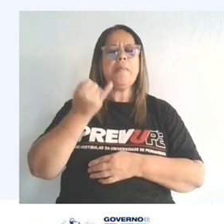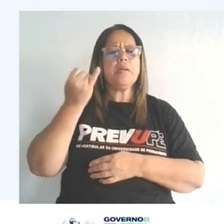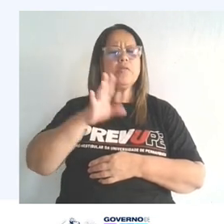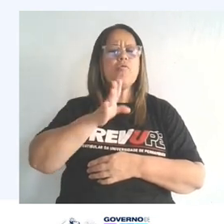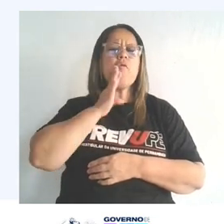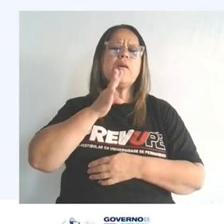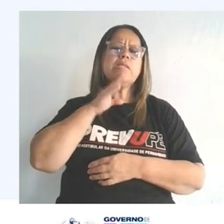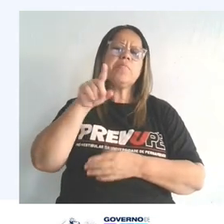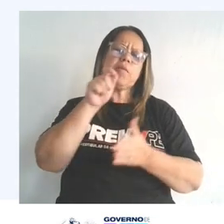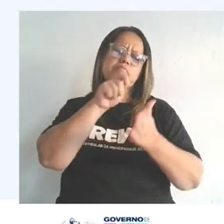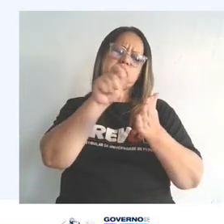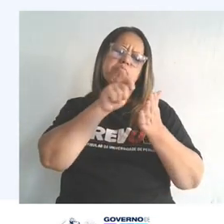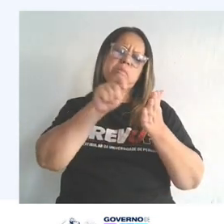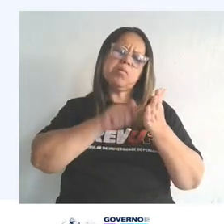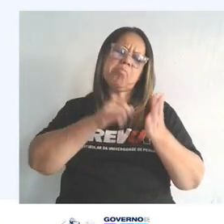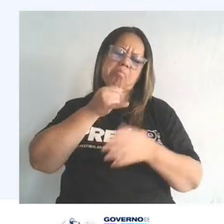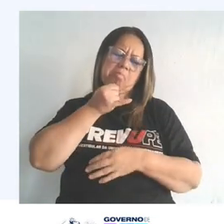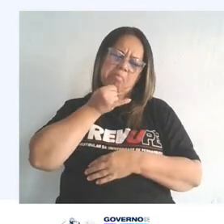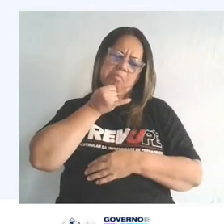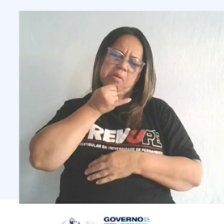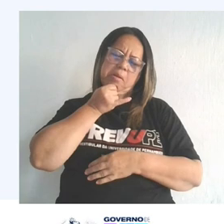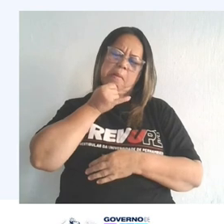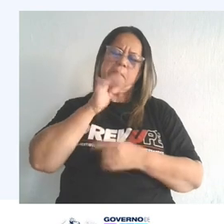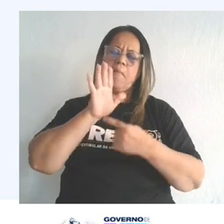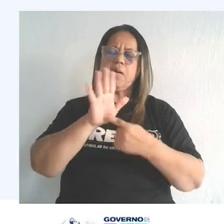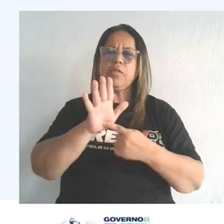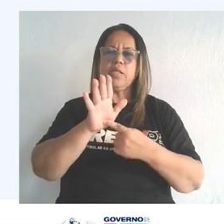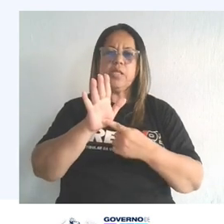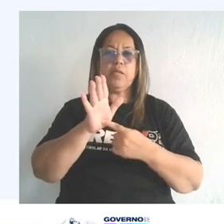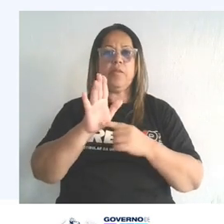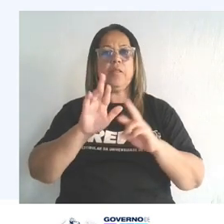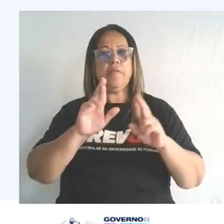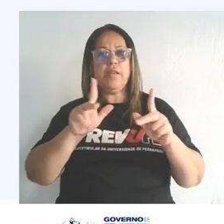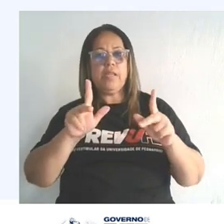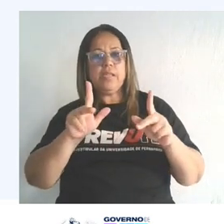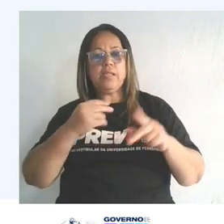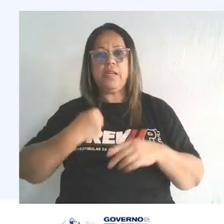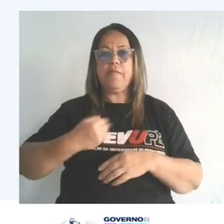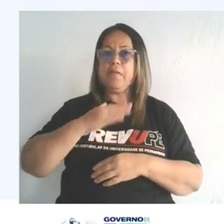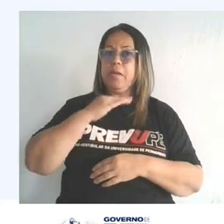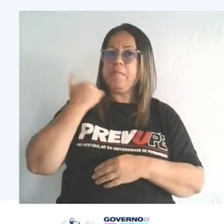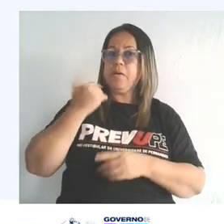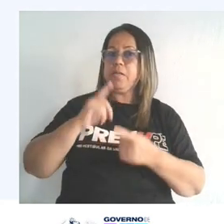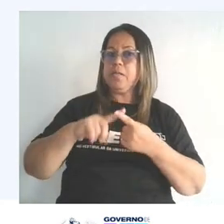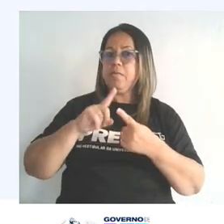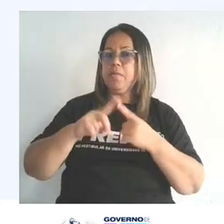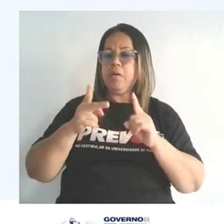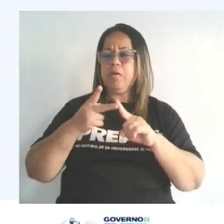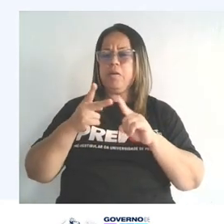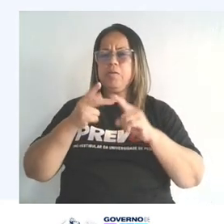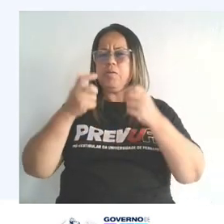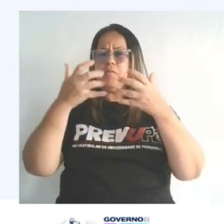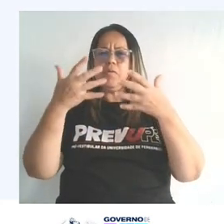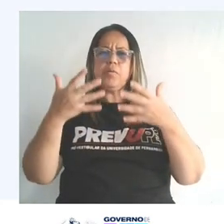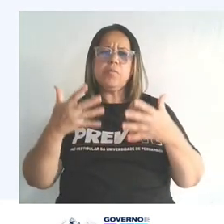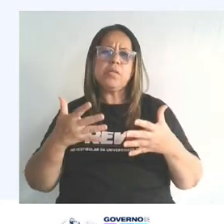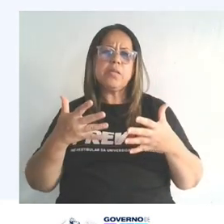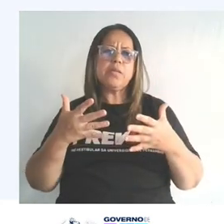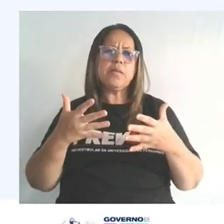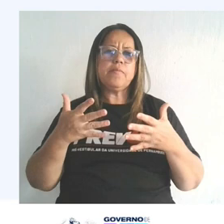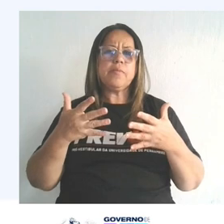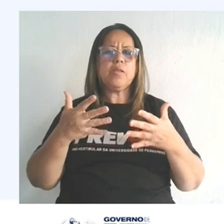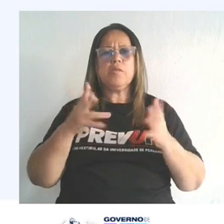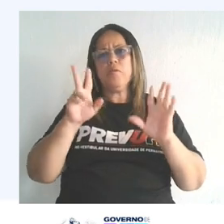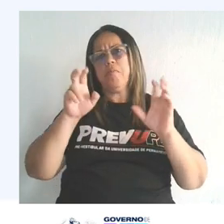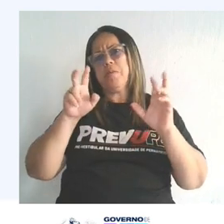obra melancólica, explorando a dualidade entre a vida e a morte. Enquanto Julqueira Freire, ele também vai abordar temas trágicos e sombrios.